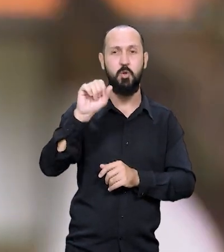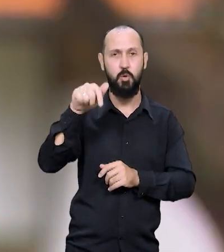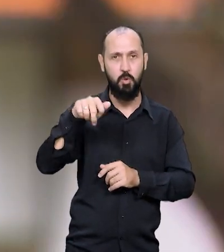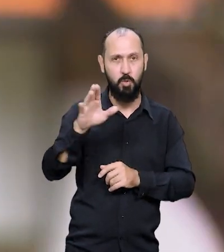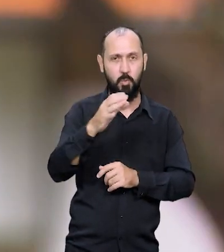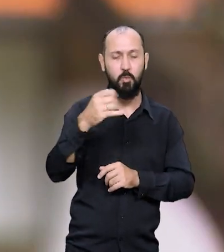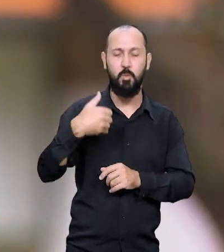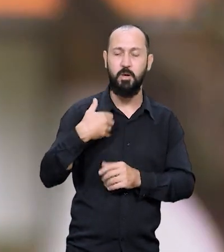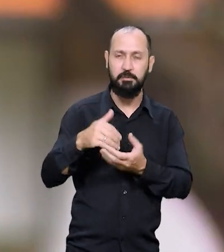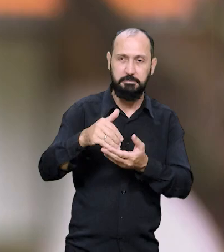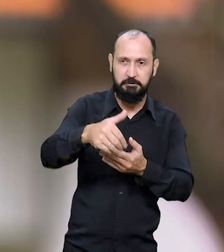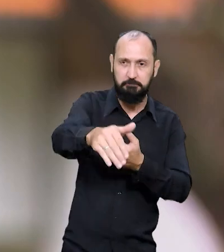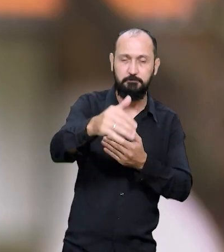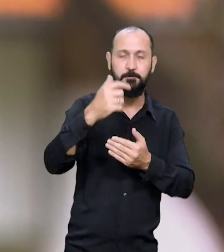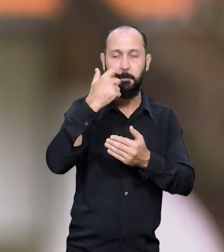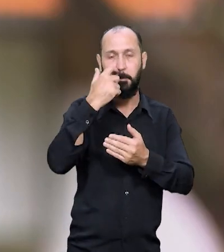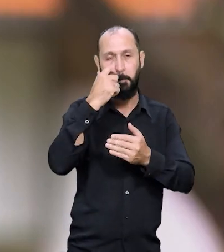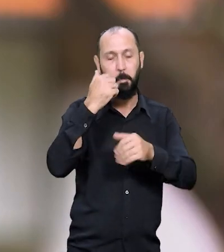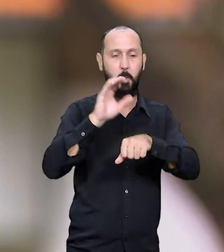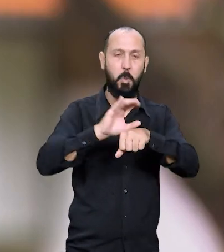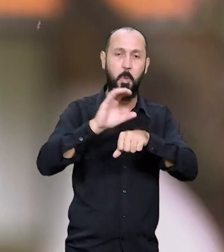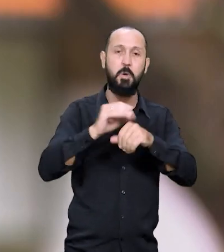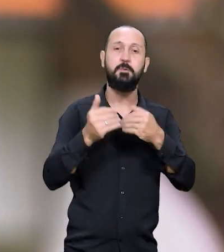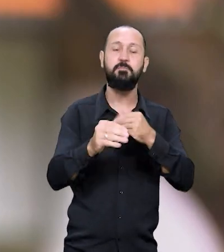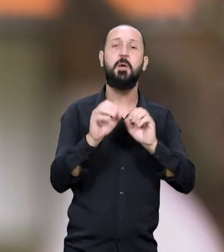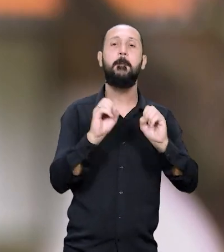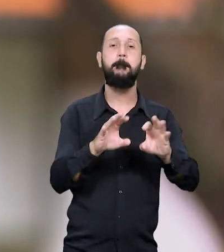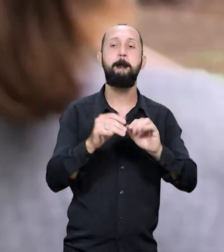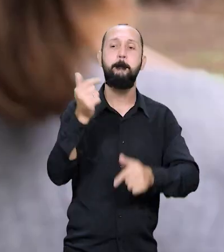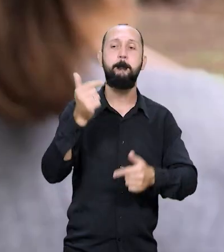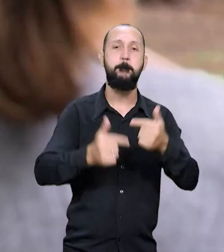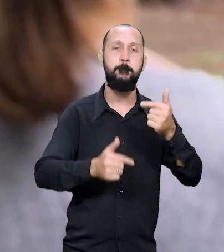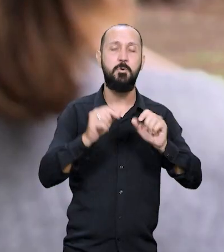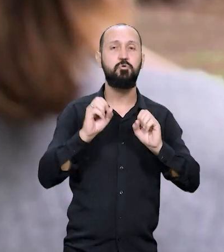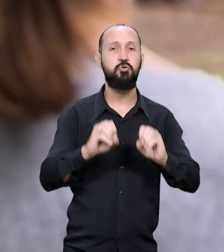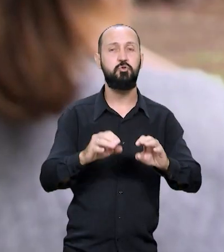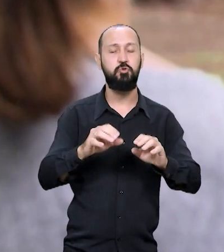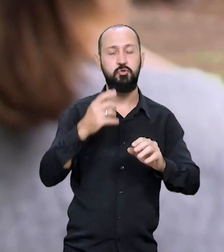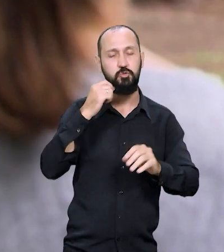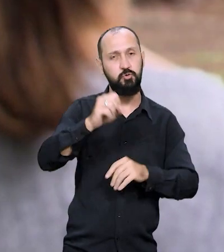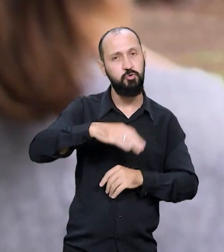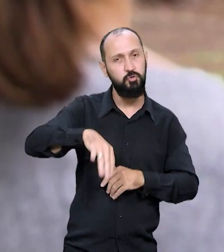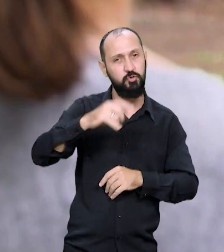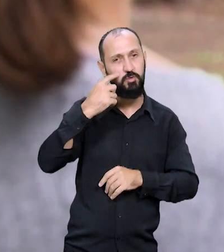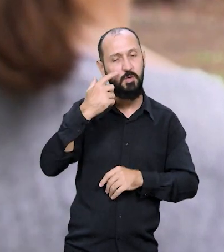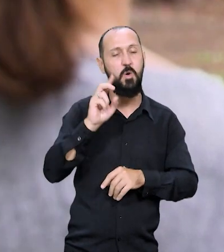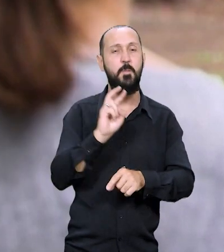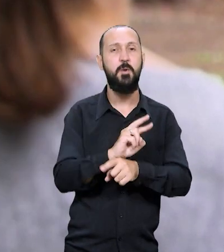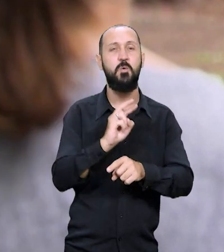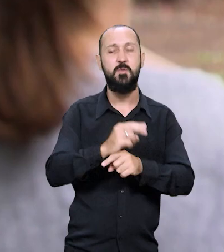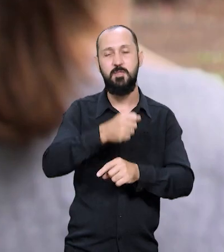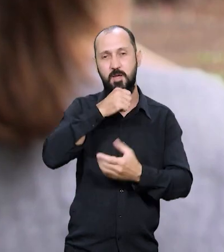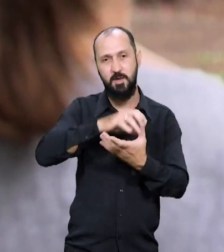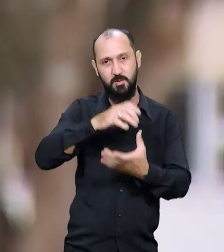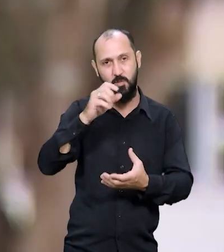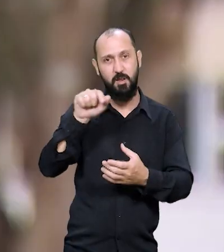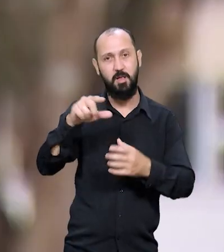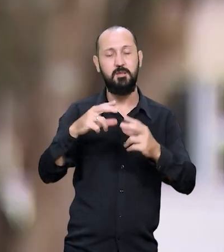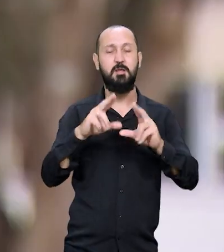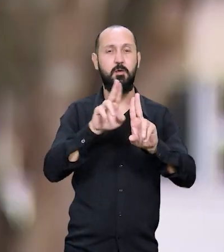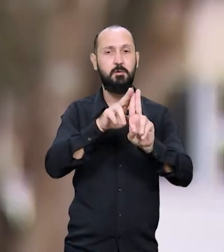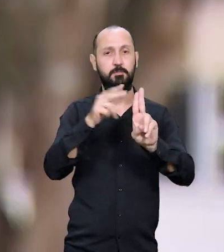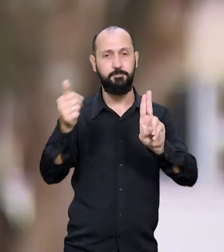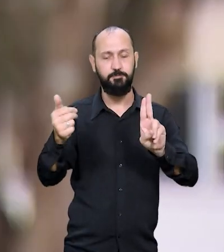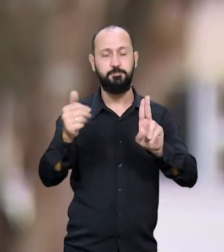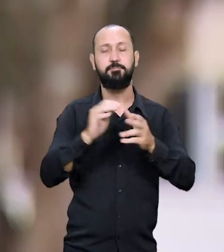a Margot, que deu início ao curso de educador político-social em gerontologia, na Universidade de Brasília. Nós